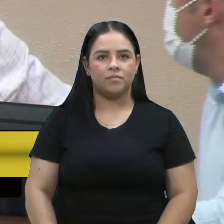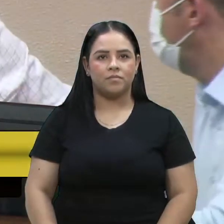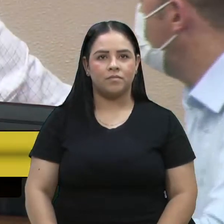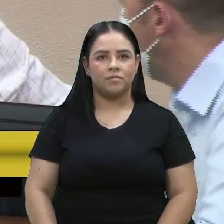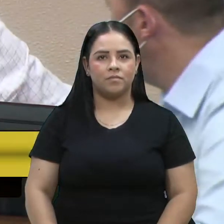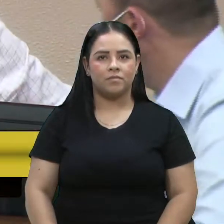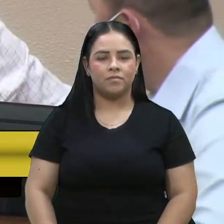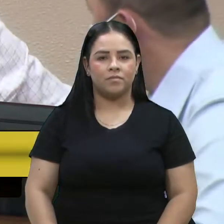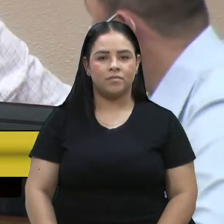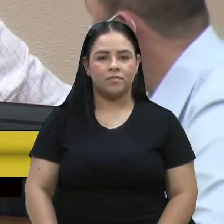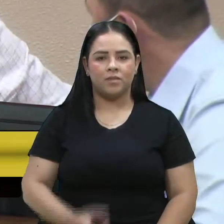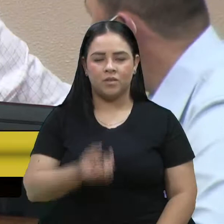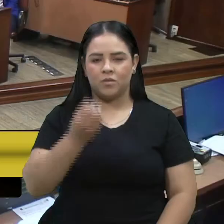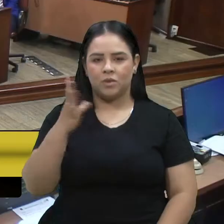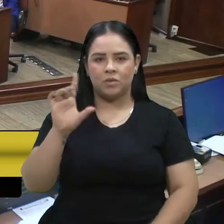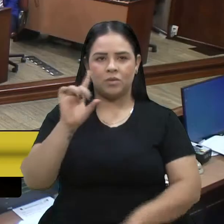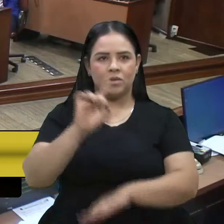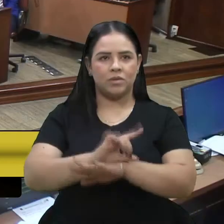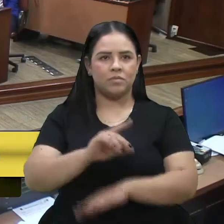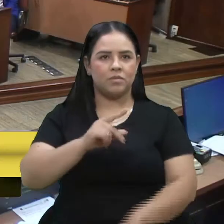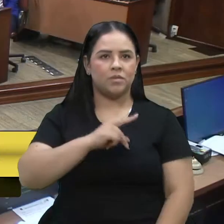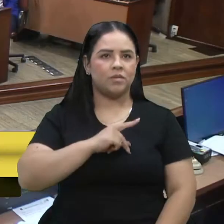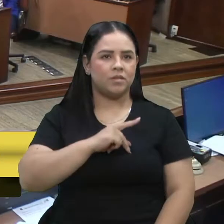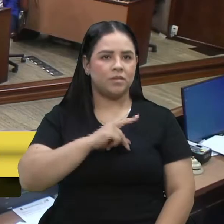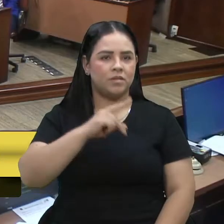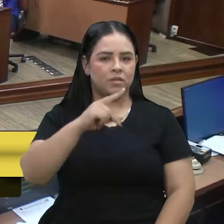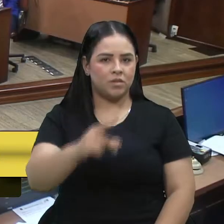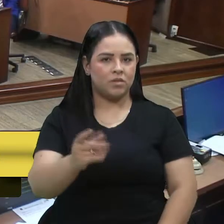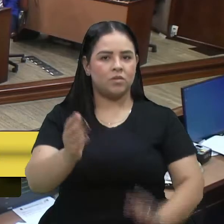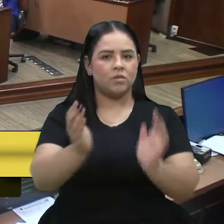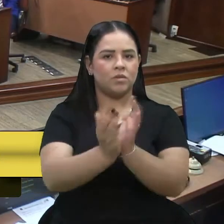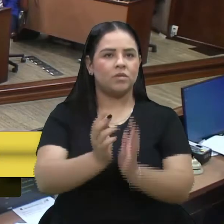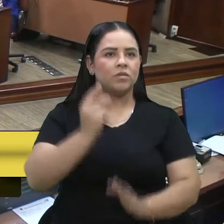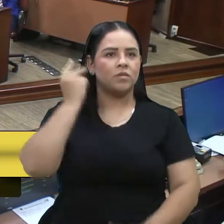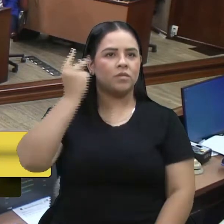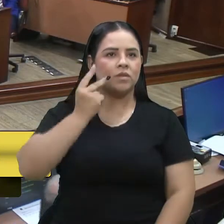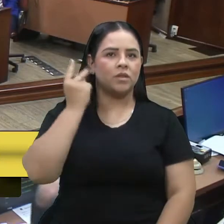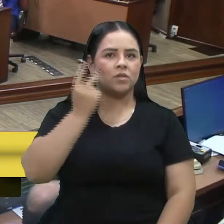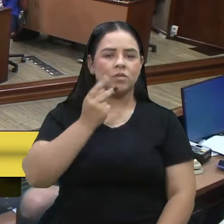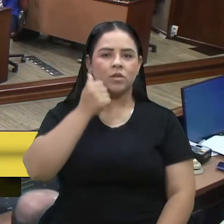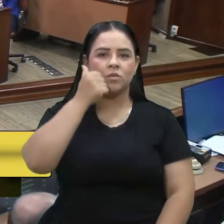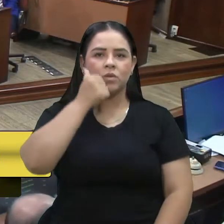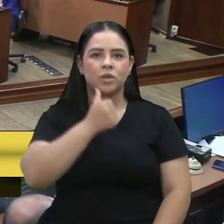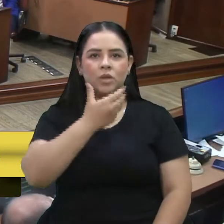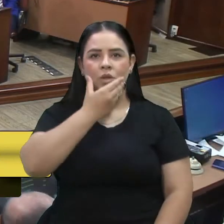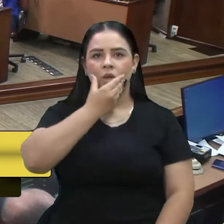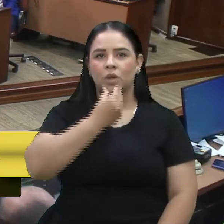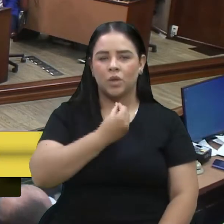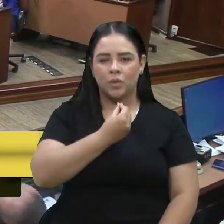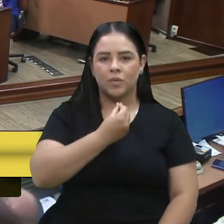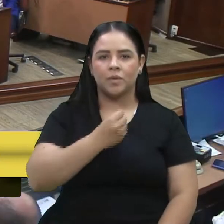Bom dia, Sr. Presidente, colegas vereadoras e colegas vereadores.